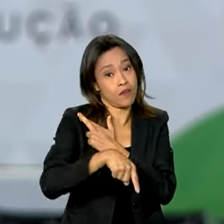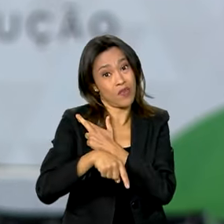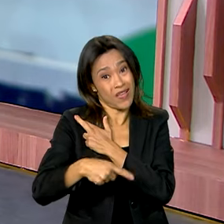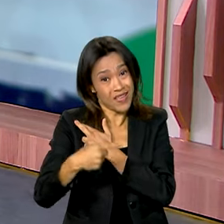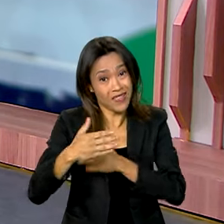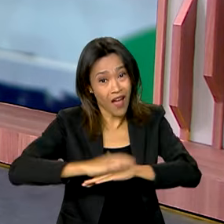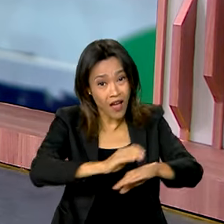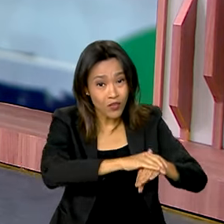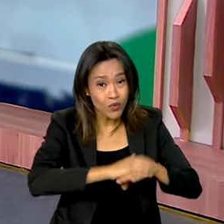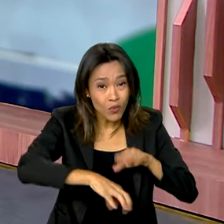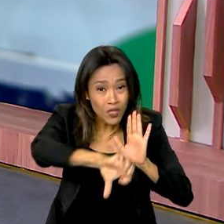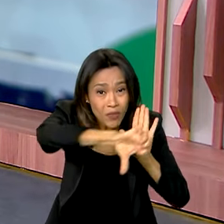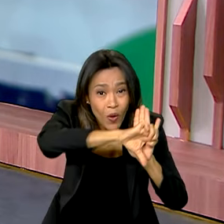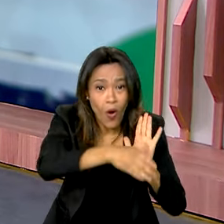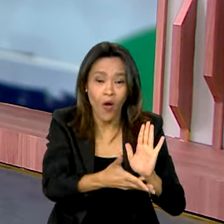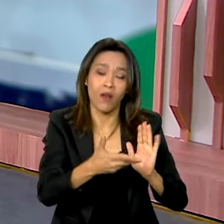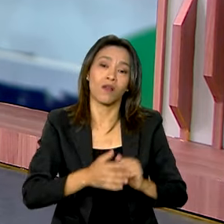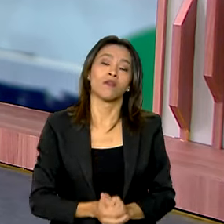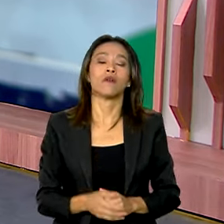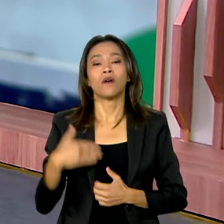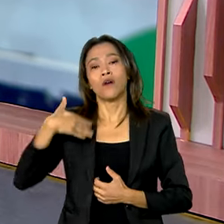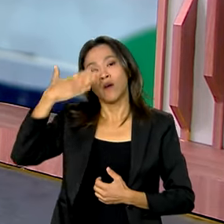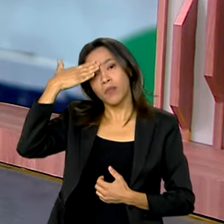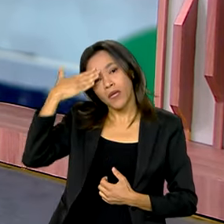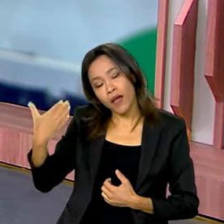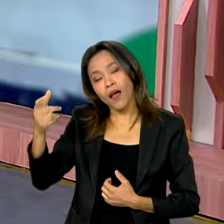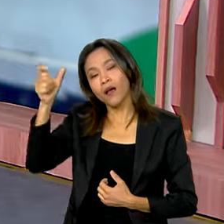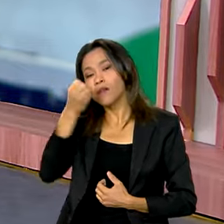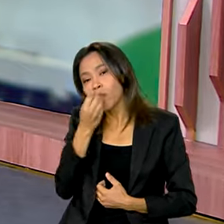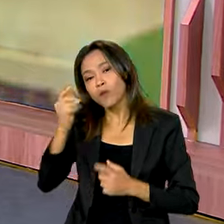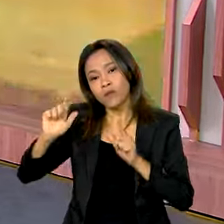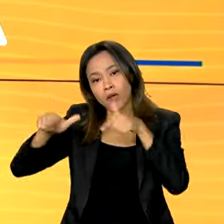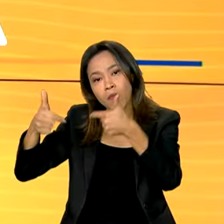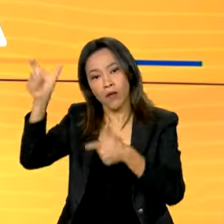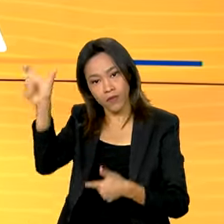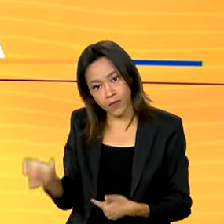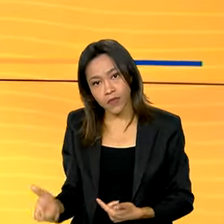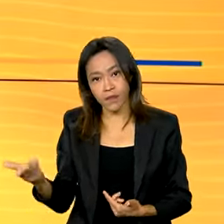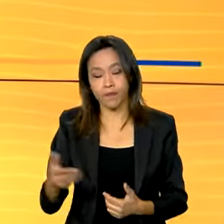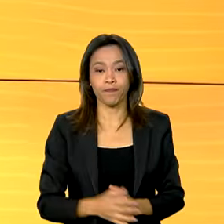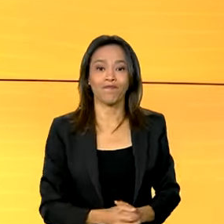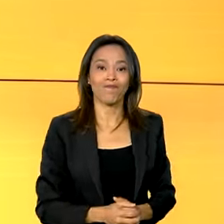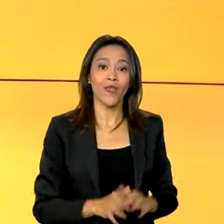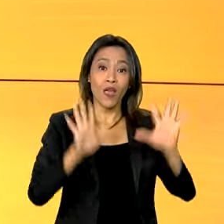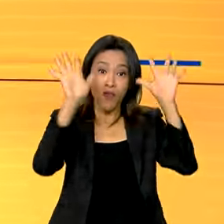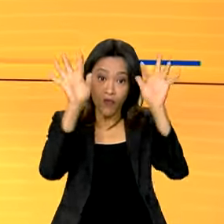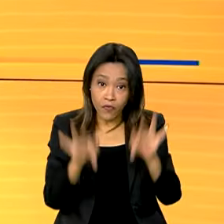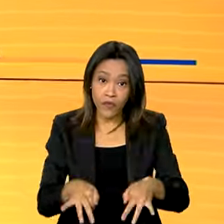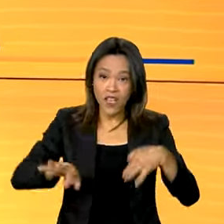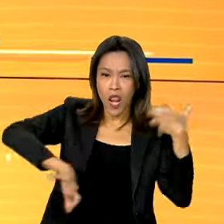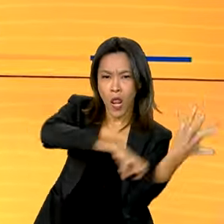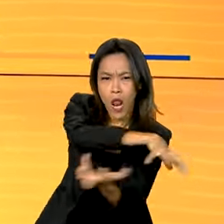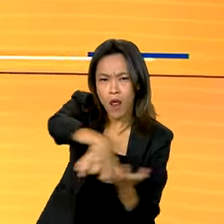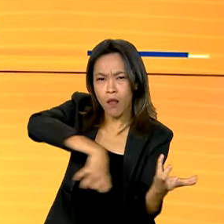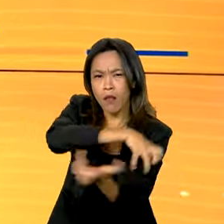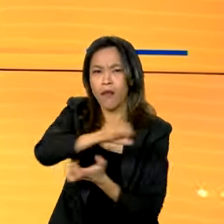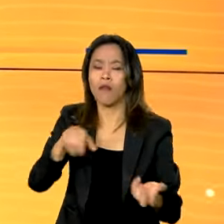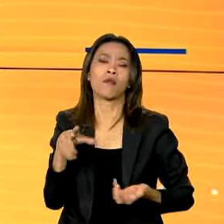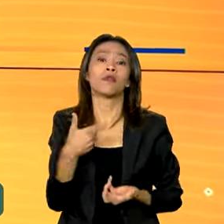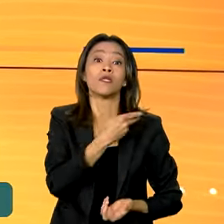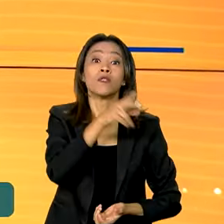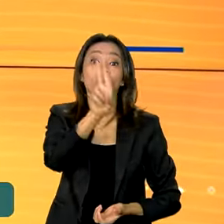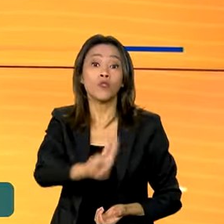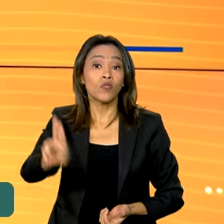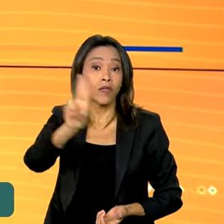você. Ok, Jessica, obrigada pelas informações, bom trabalho para você. Fim das greves das universidades públicas.